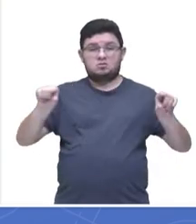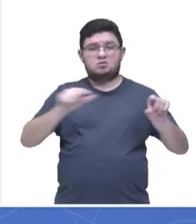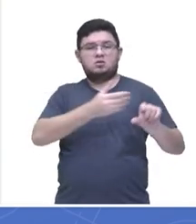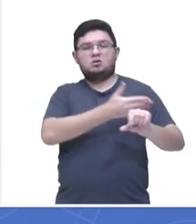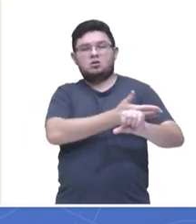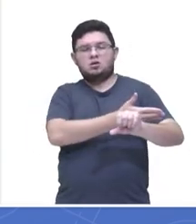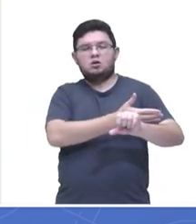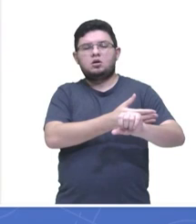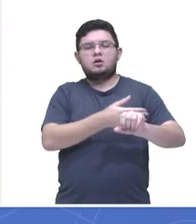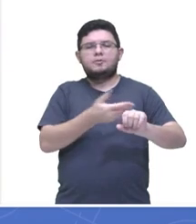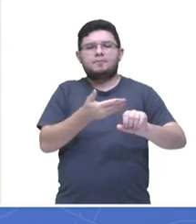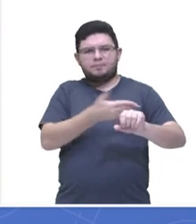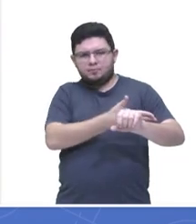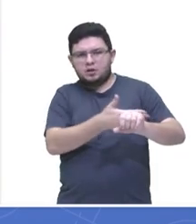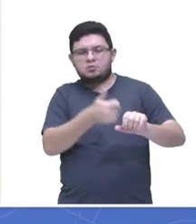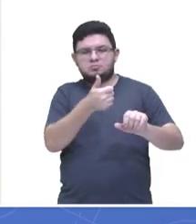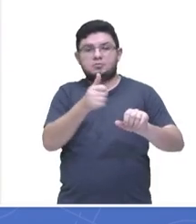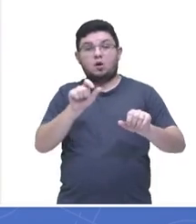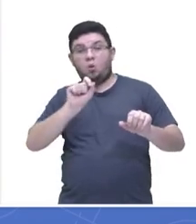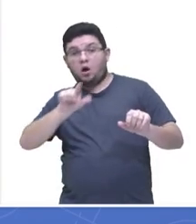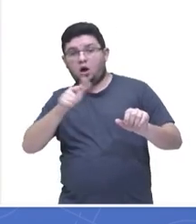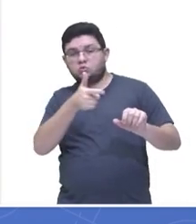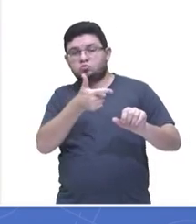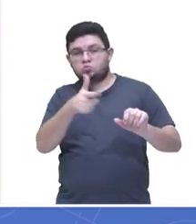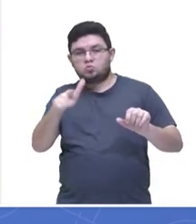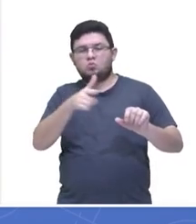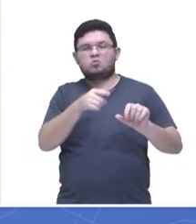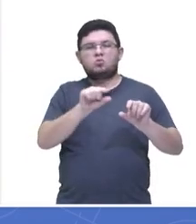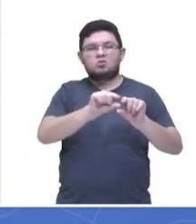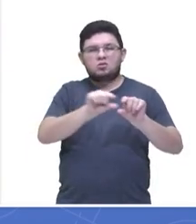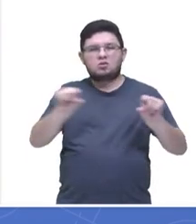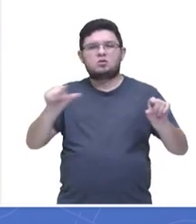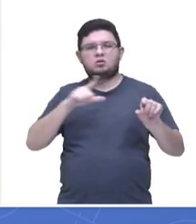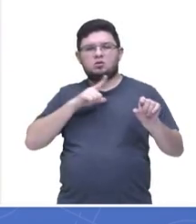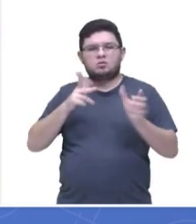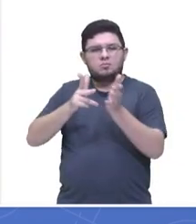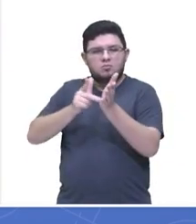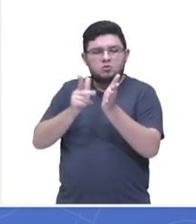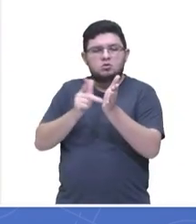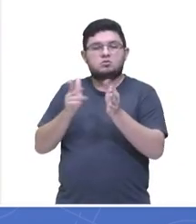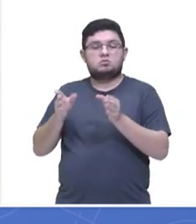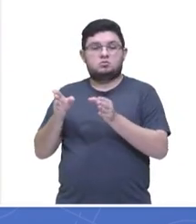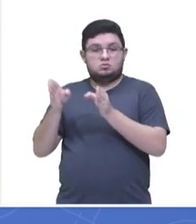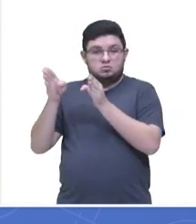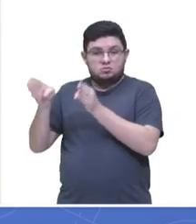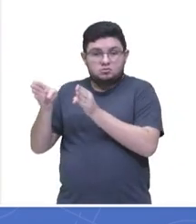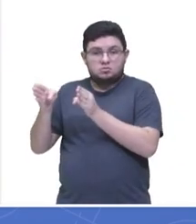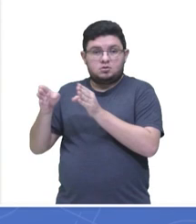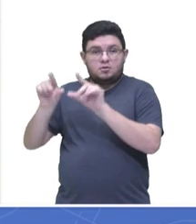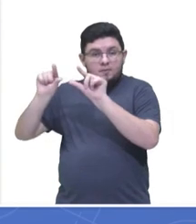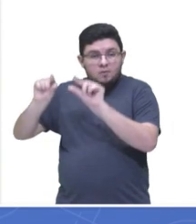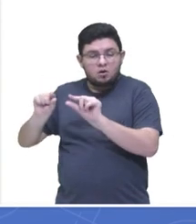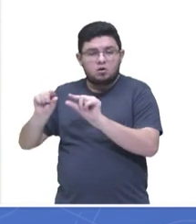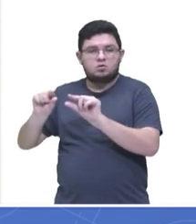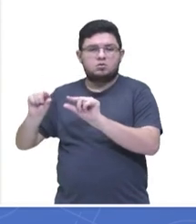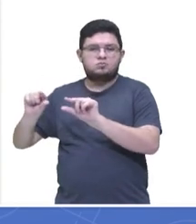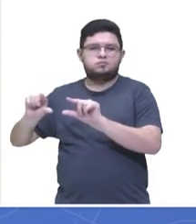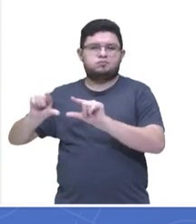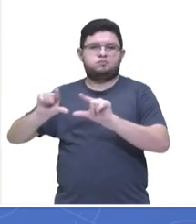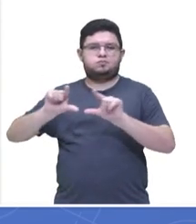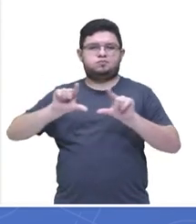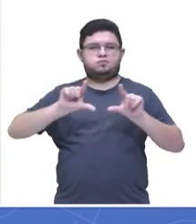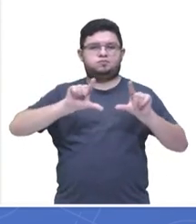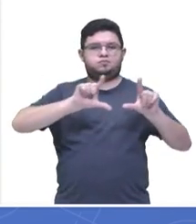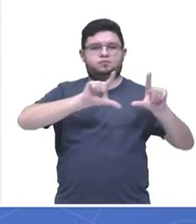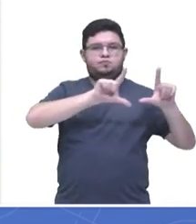ordenadas da menor para a maior automaticamente a quantidade de alunos também em relação a